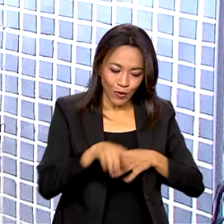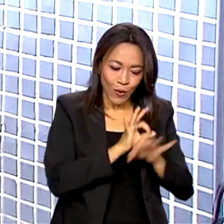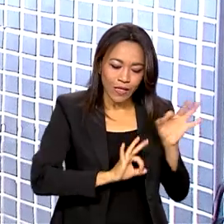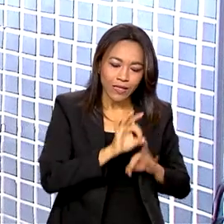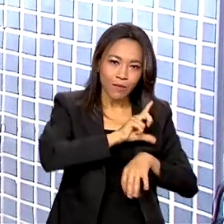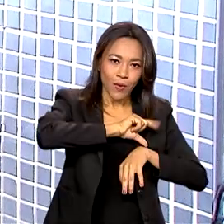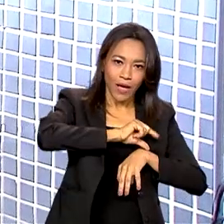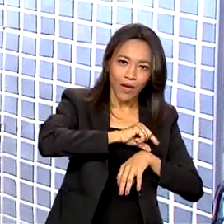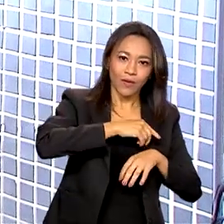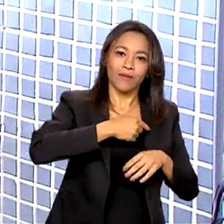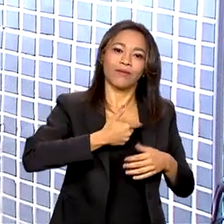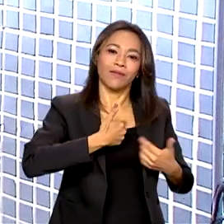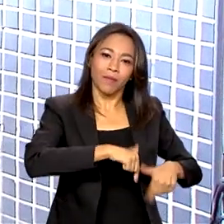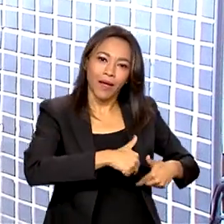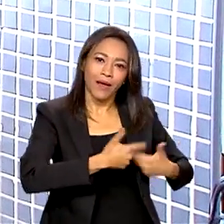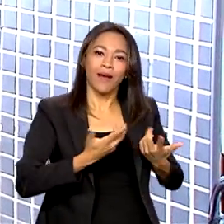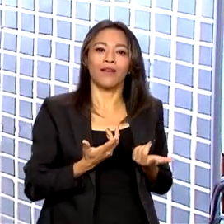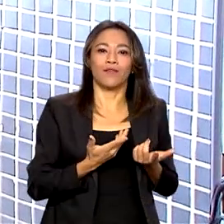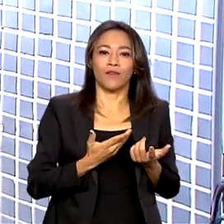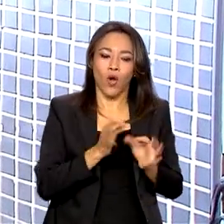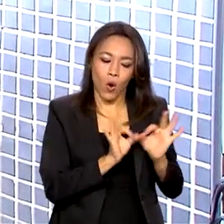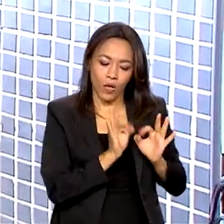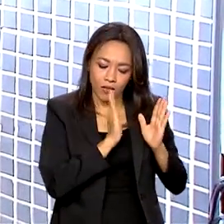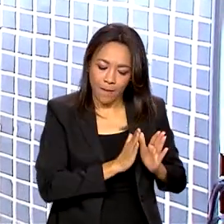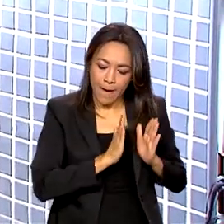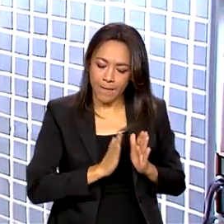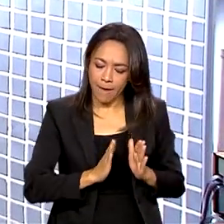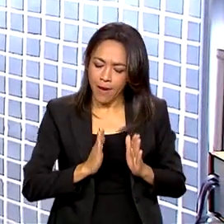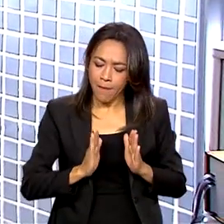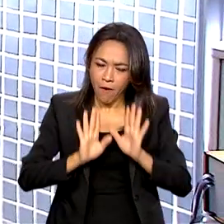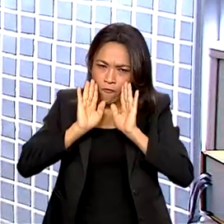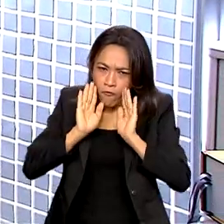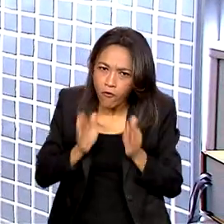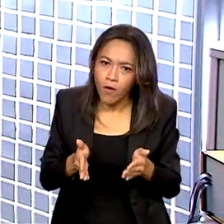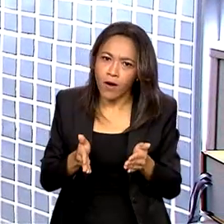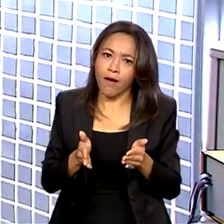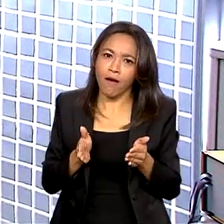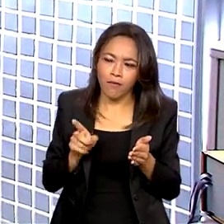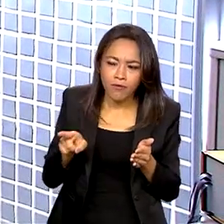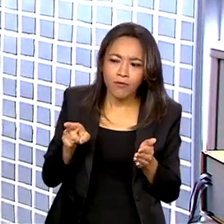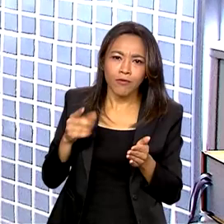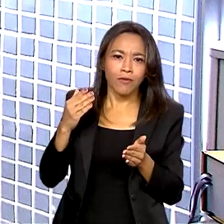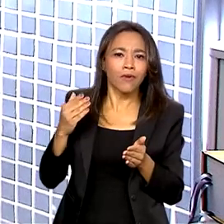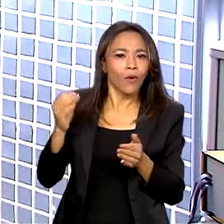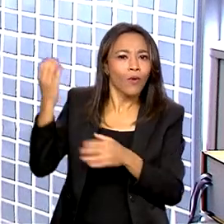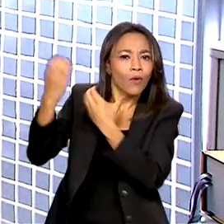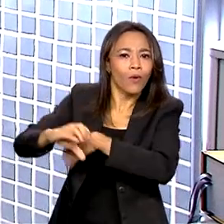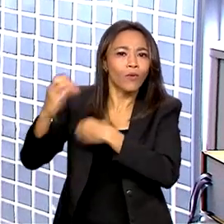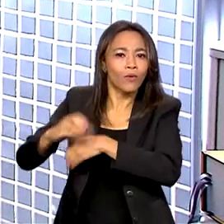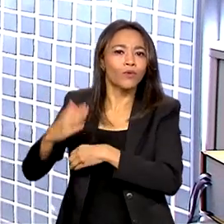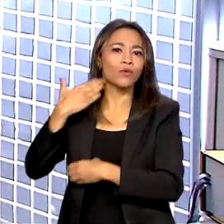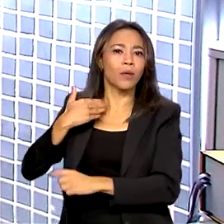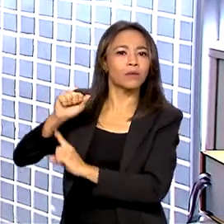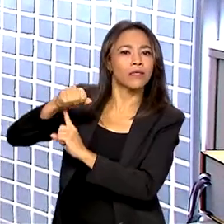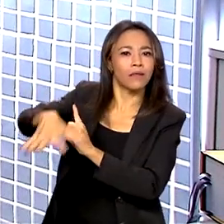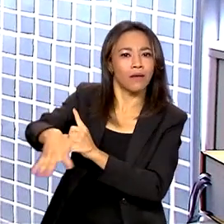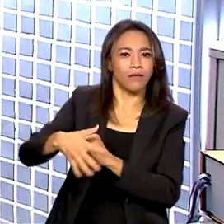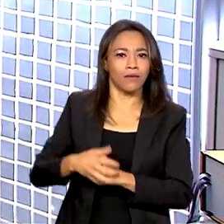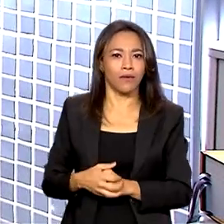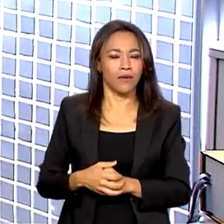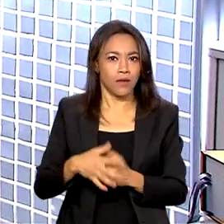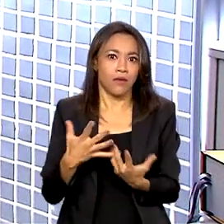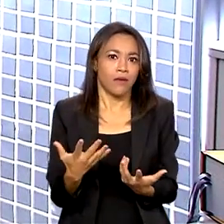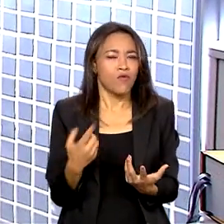trabalho, dividir um tempo certinho para eu conseguir focar 100% no Banco Central. Nem que seja